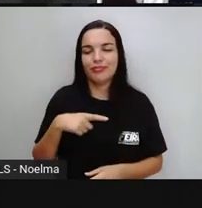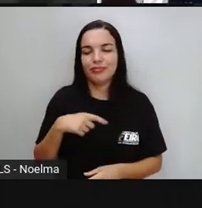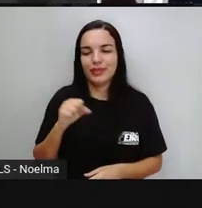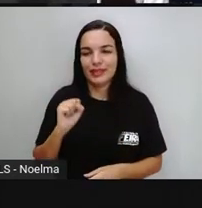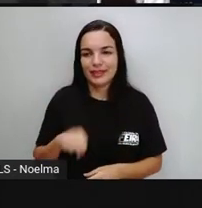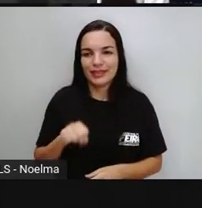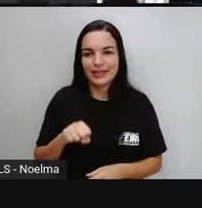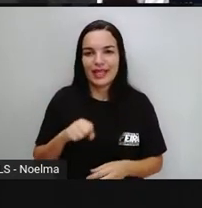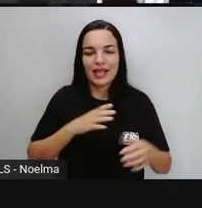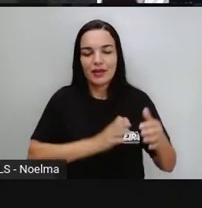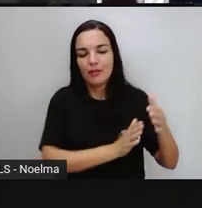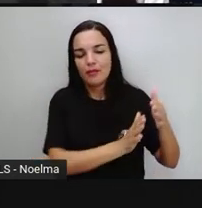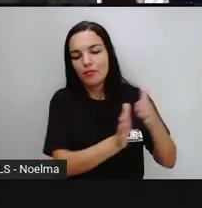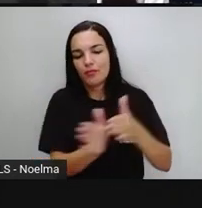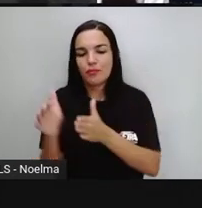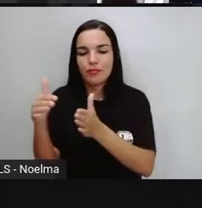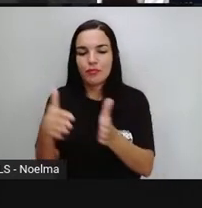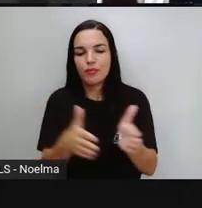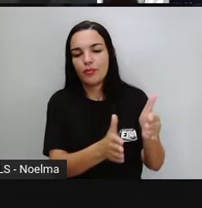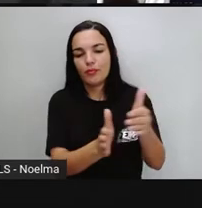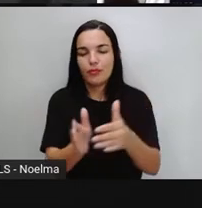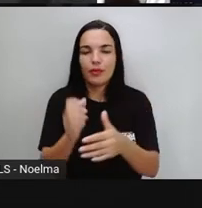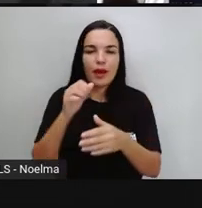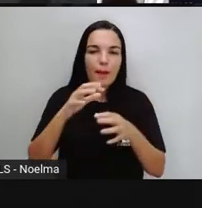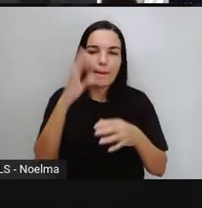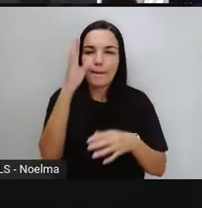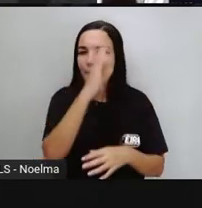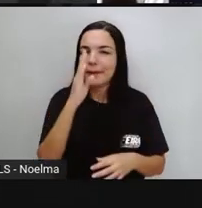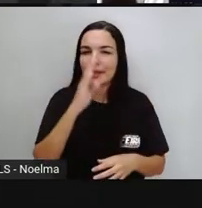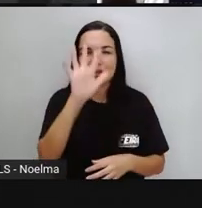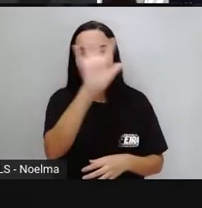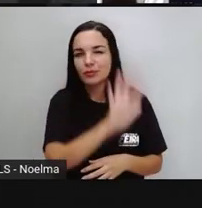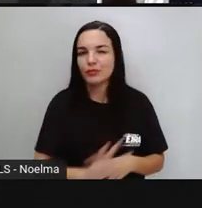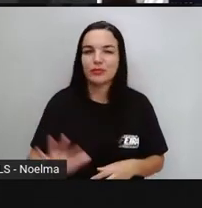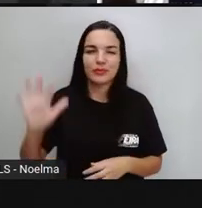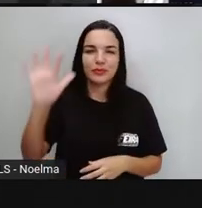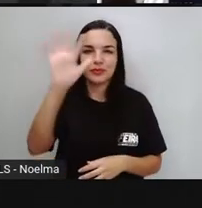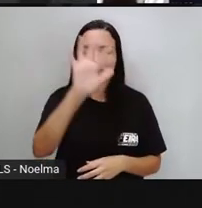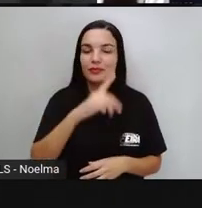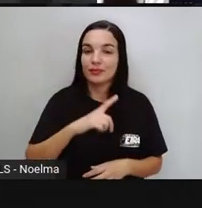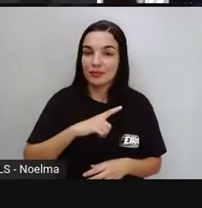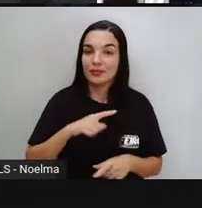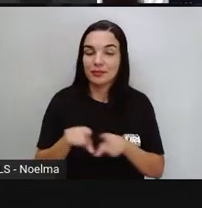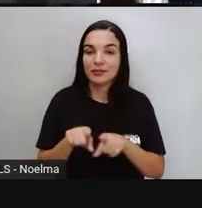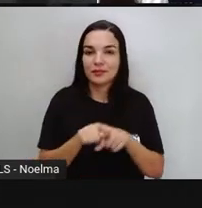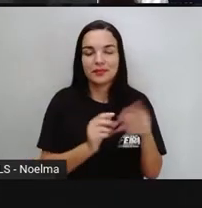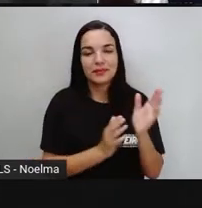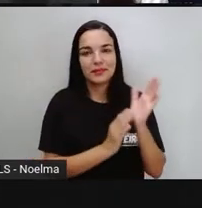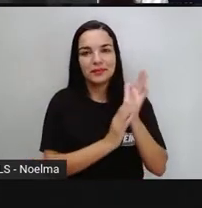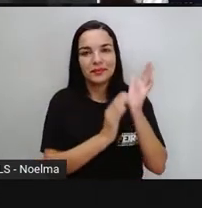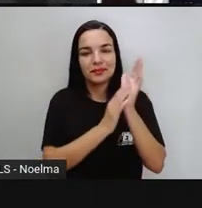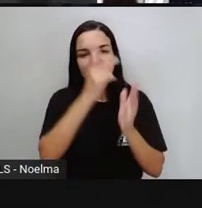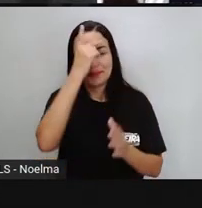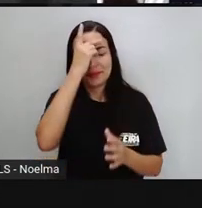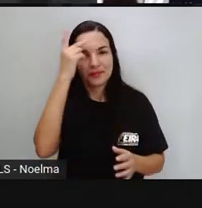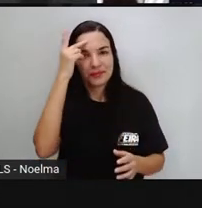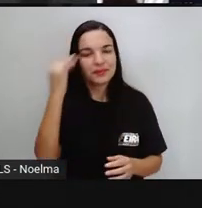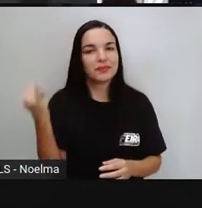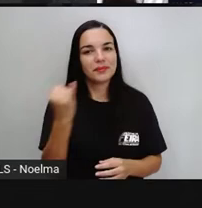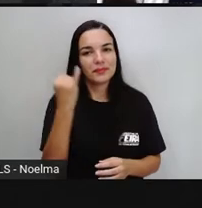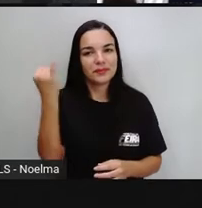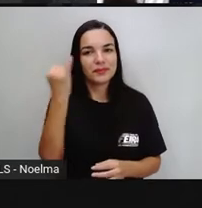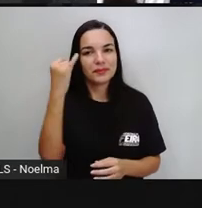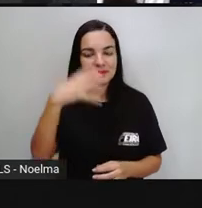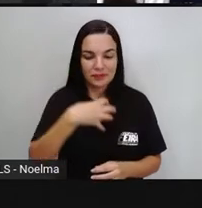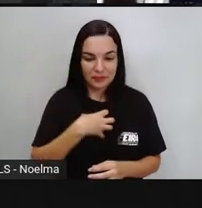inteiro. E aí tem esse monumento em homenagem a esses agentes tão importantes, não só para Feira de Santana, para Bahia,